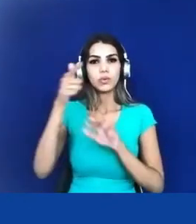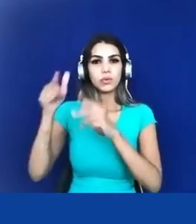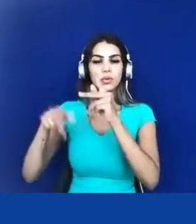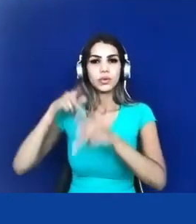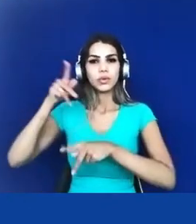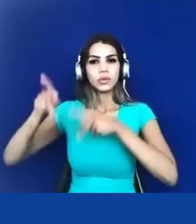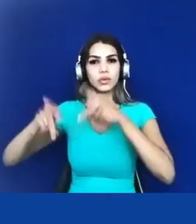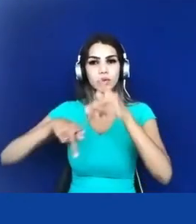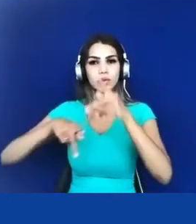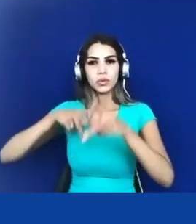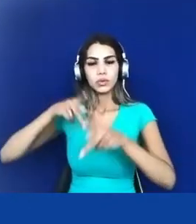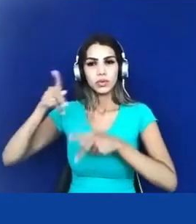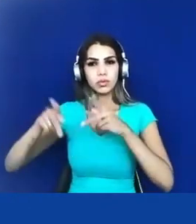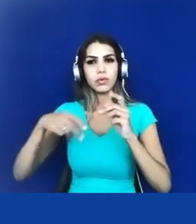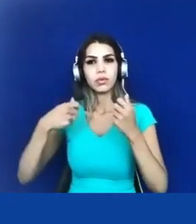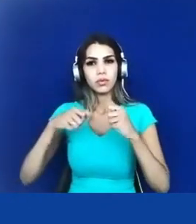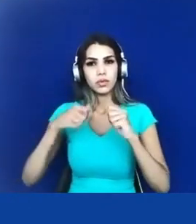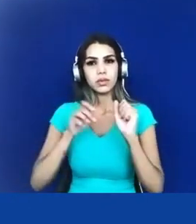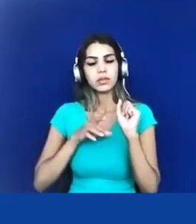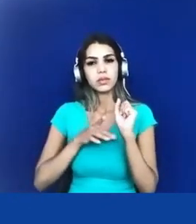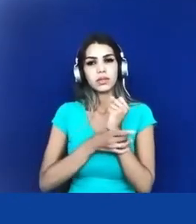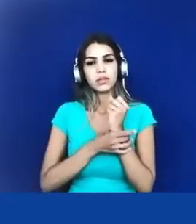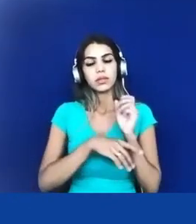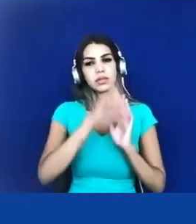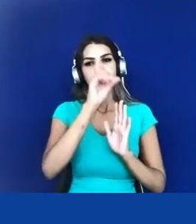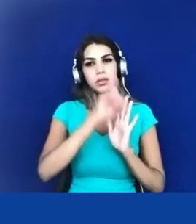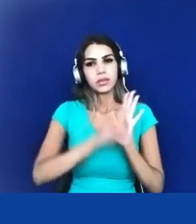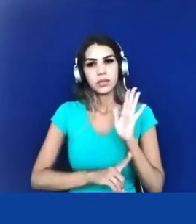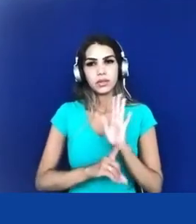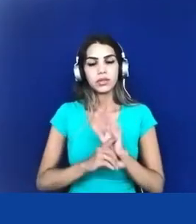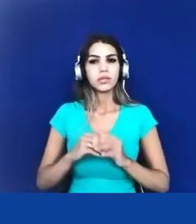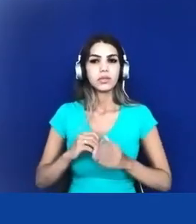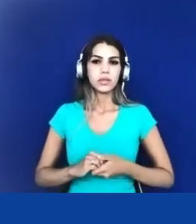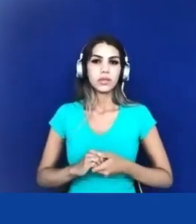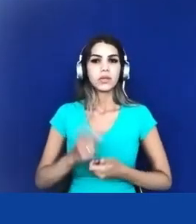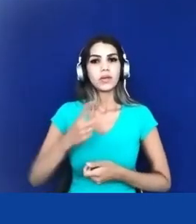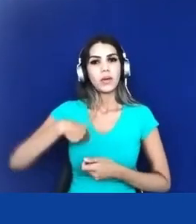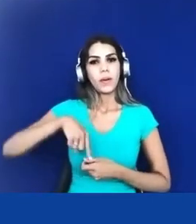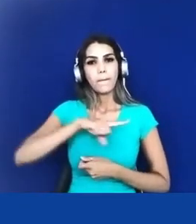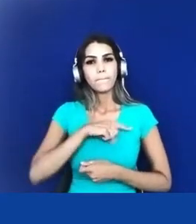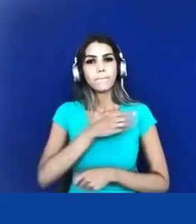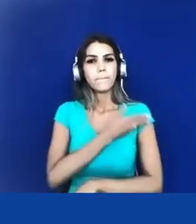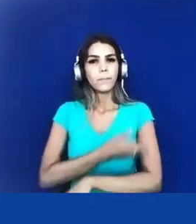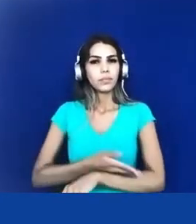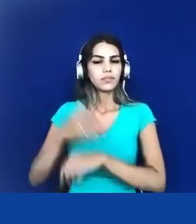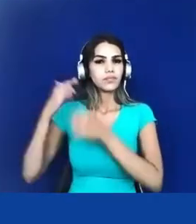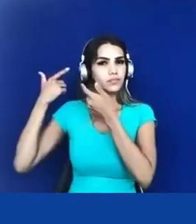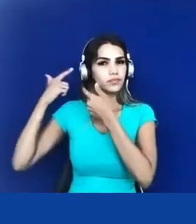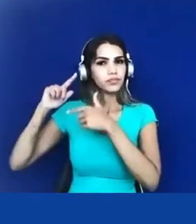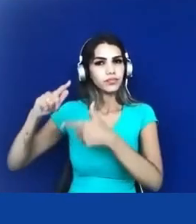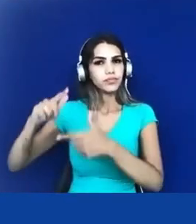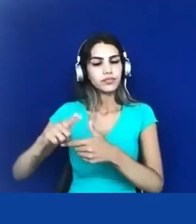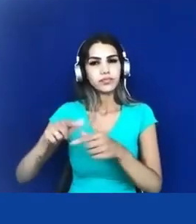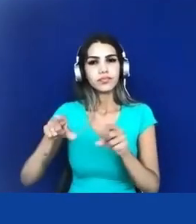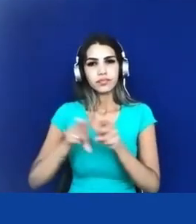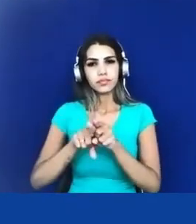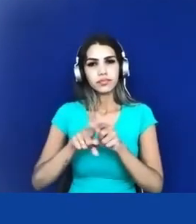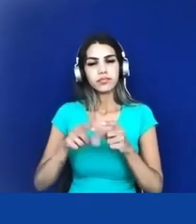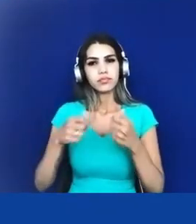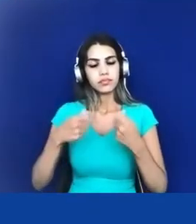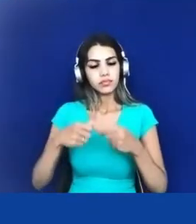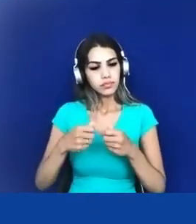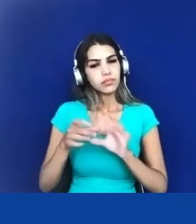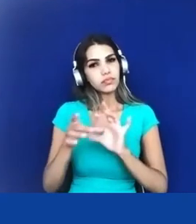às nossas tradições aos nossos costumes então eu fico refletindo que o nosso governo